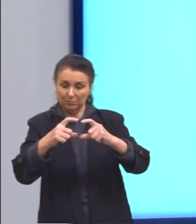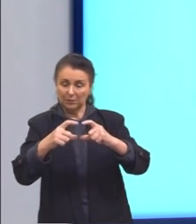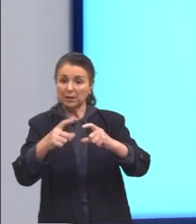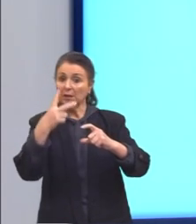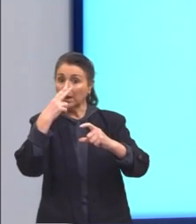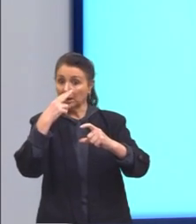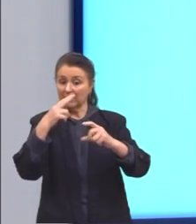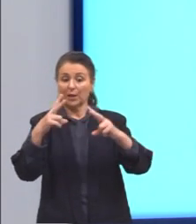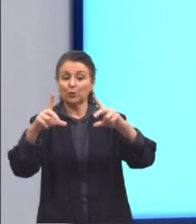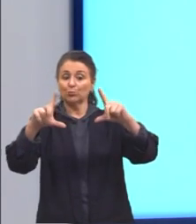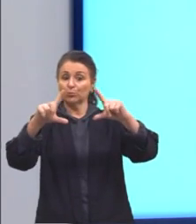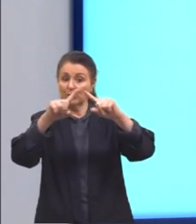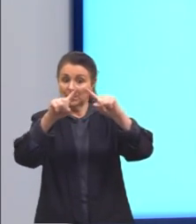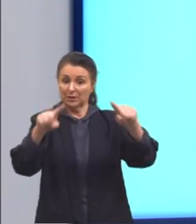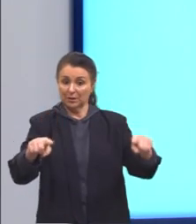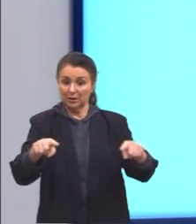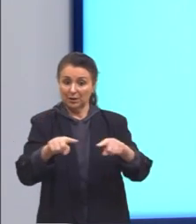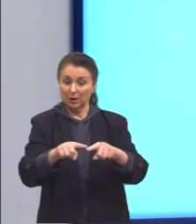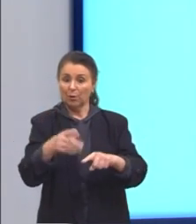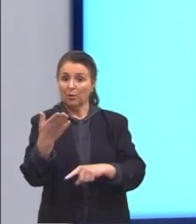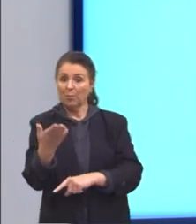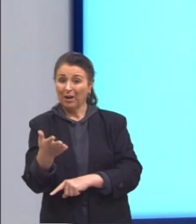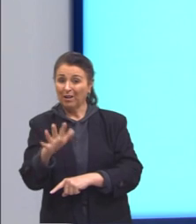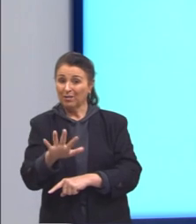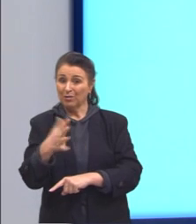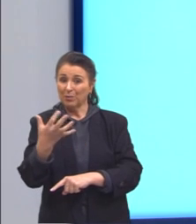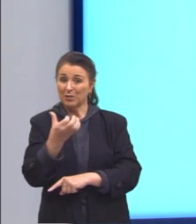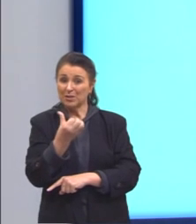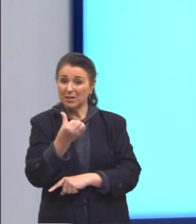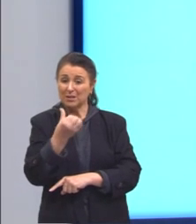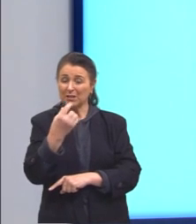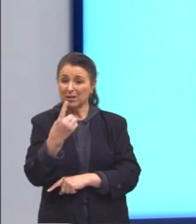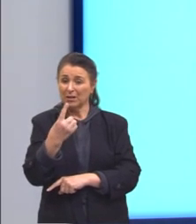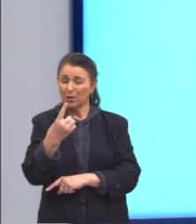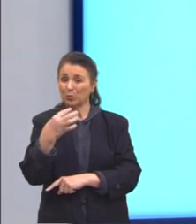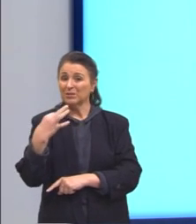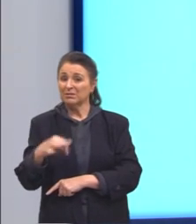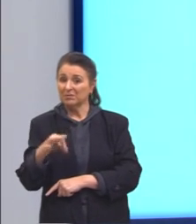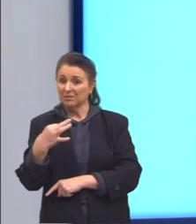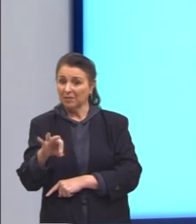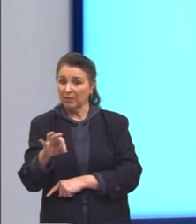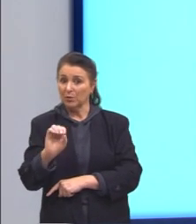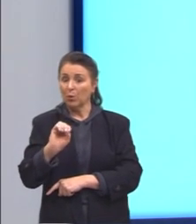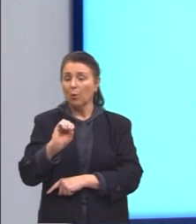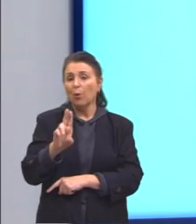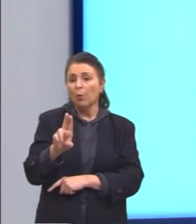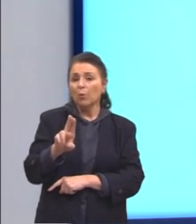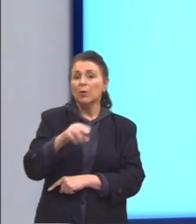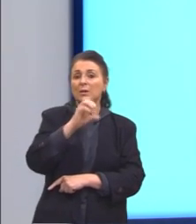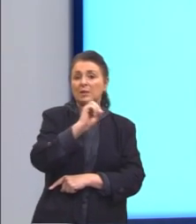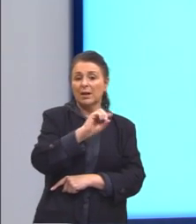triângulo é de aproximadamente, né, centavos ou 0